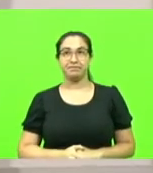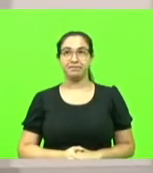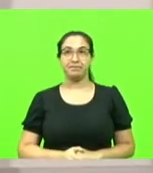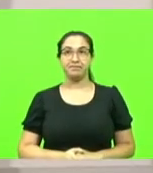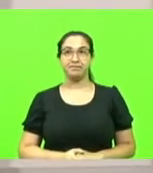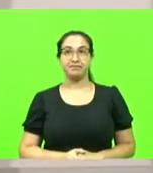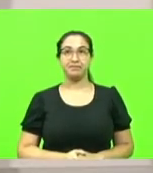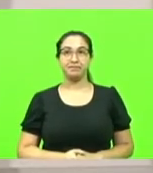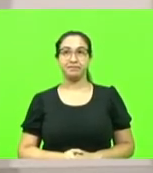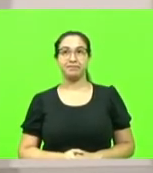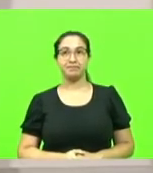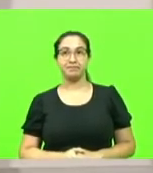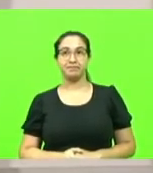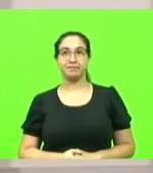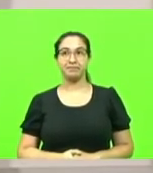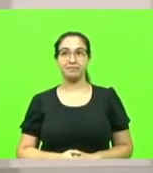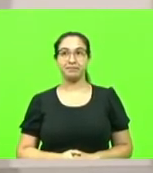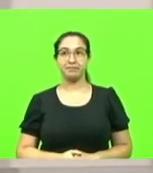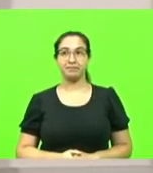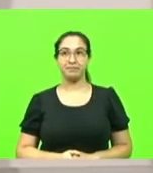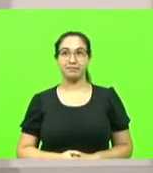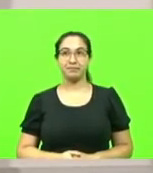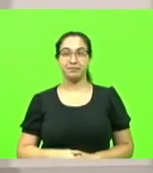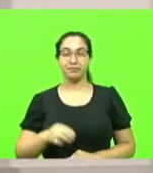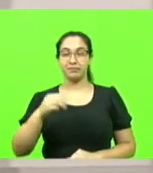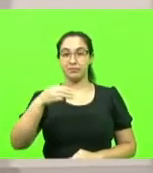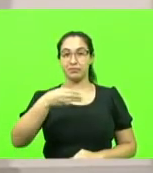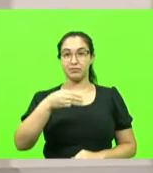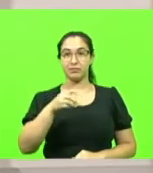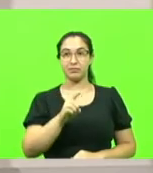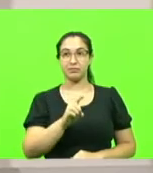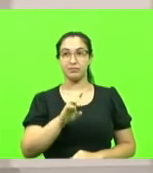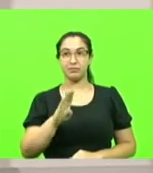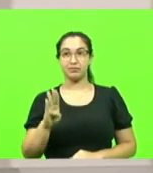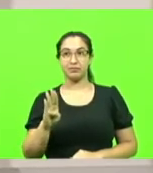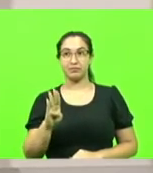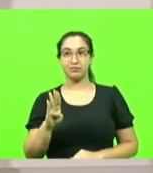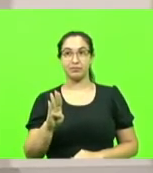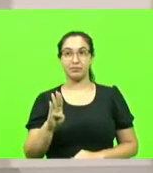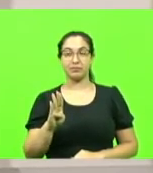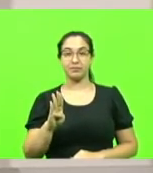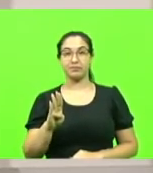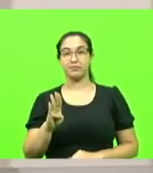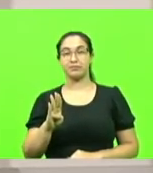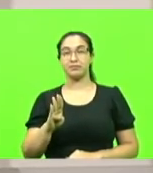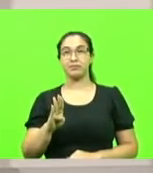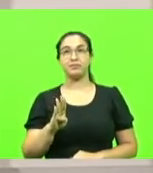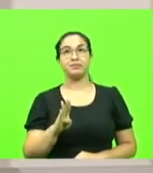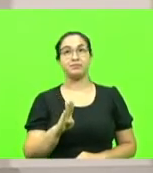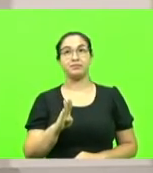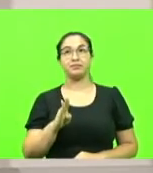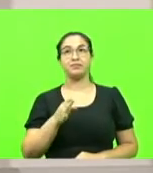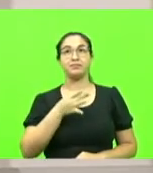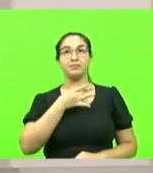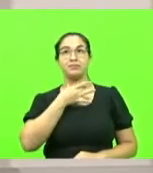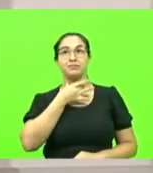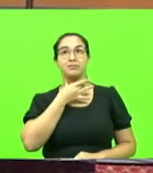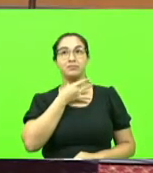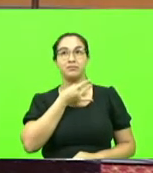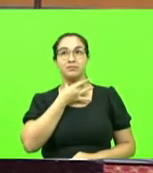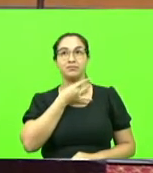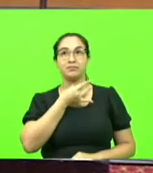Com o restante do tempo do MDB, novo deputado Valdir Cobalchini. Obrigado,